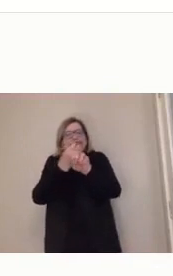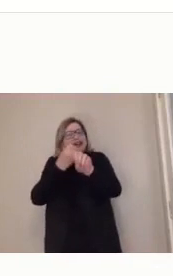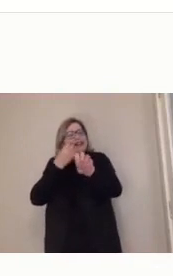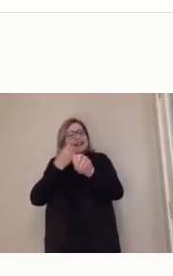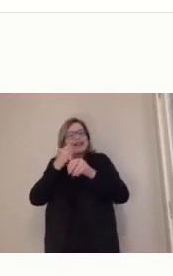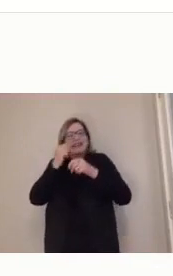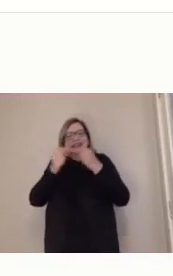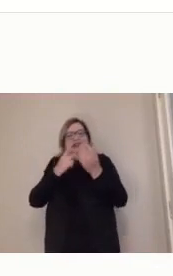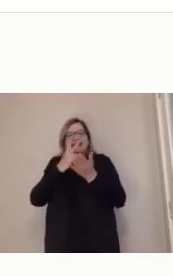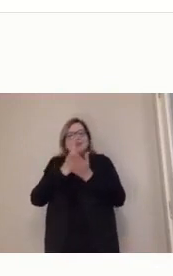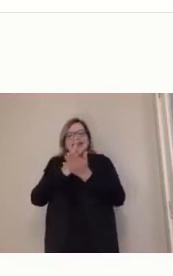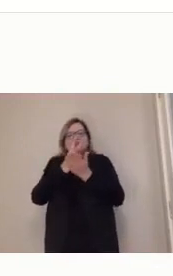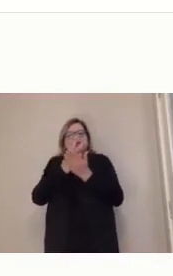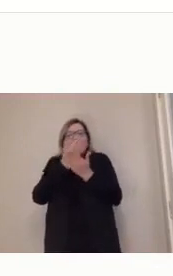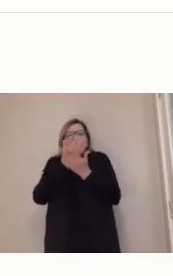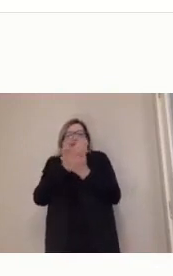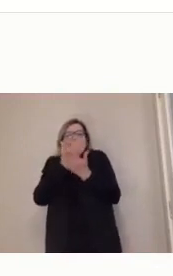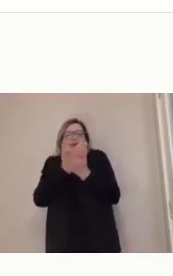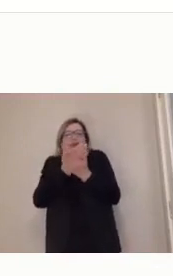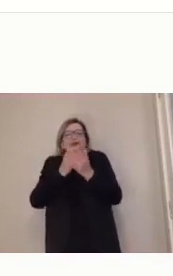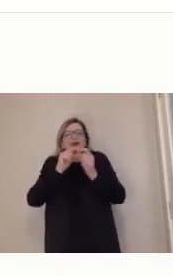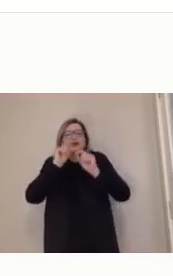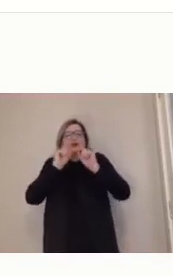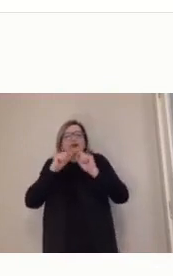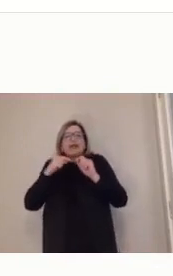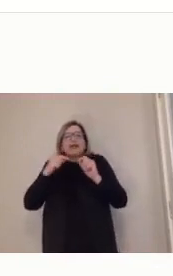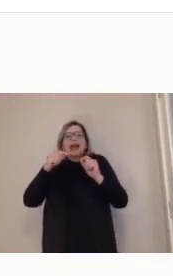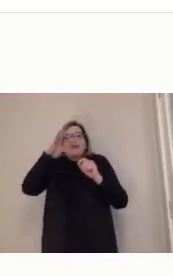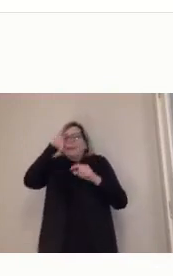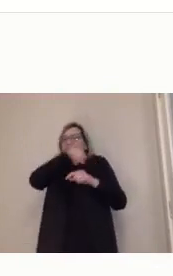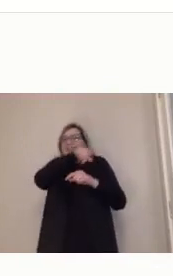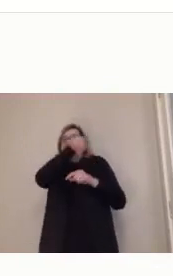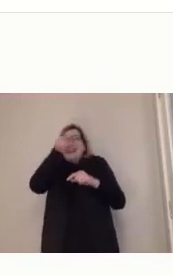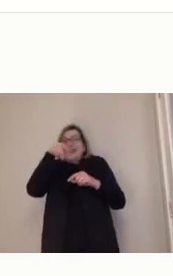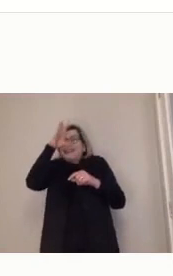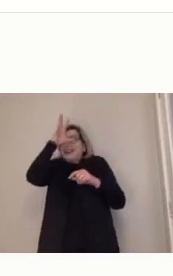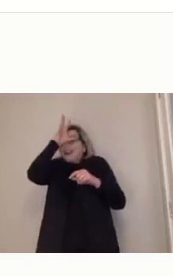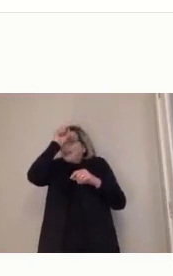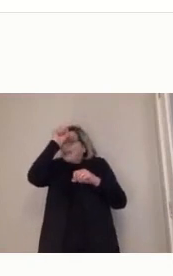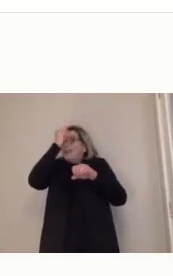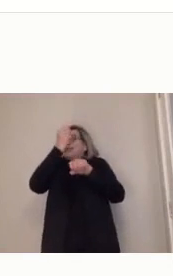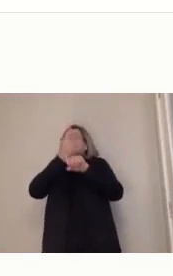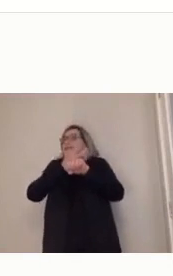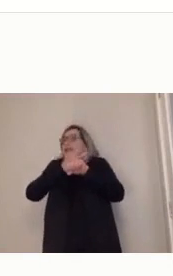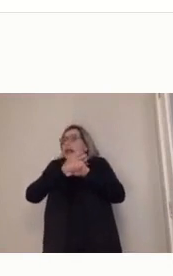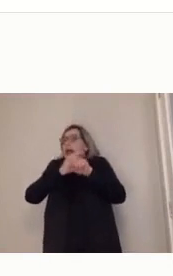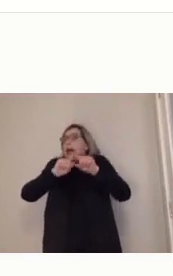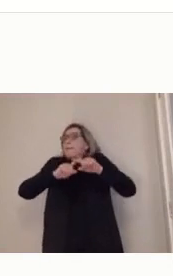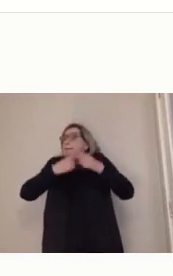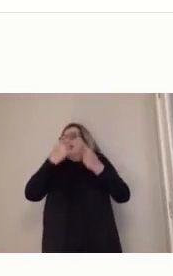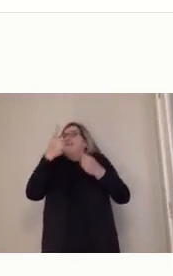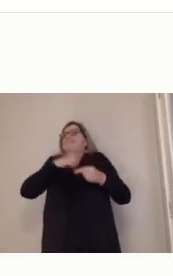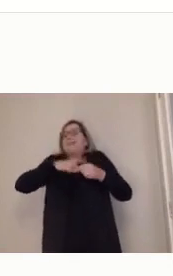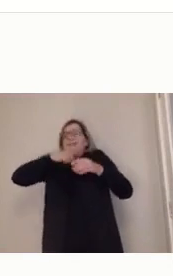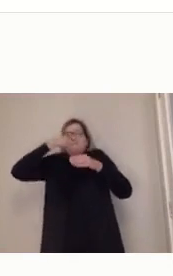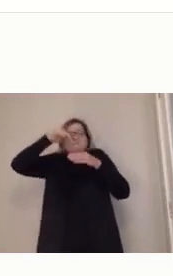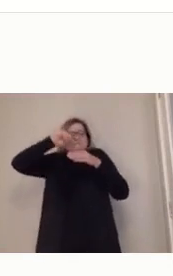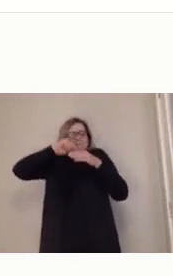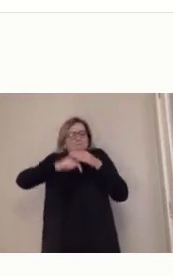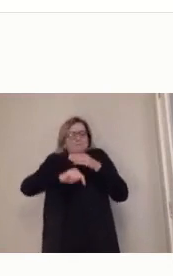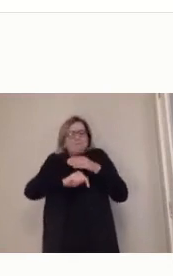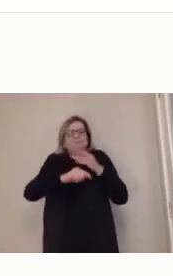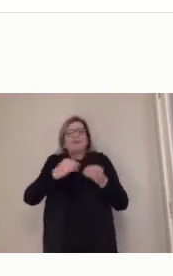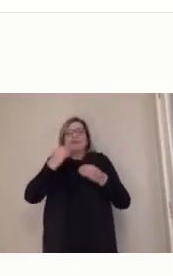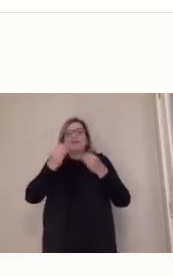daquilo que a gente colocou para vocês na disciplina, mas muito, muito, muito mais, né, muito, muito mais, porque se a gente fala em